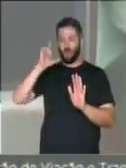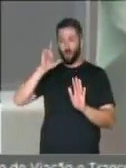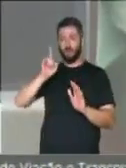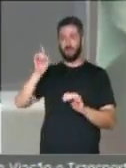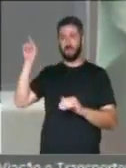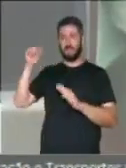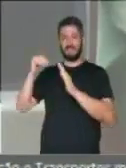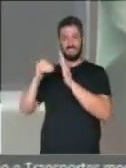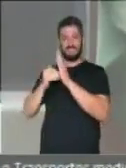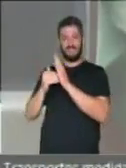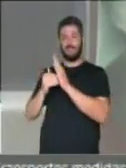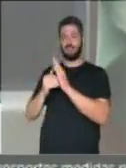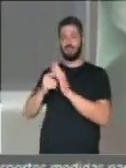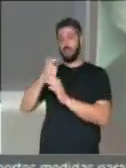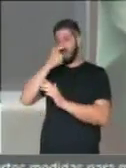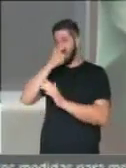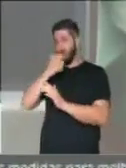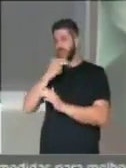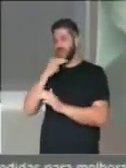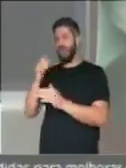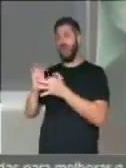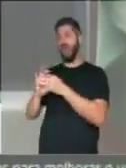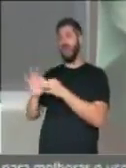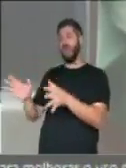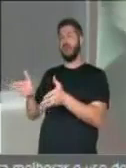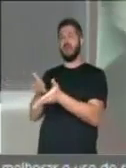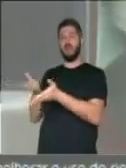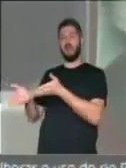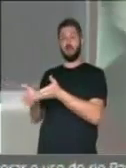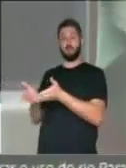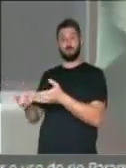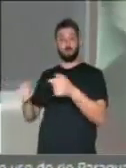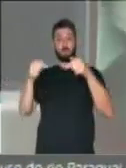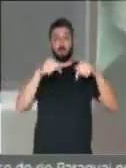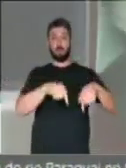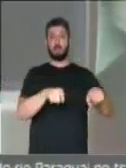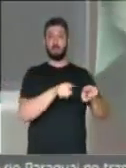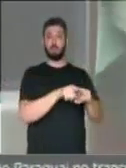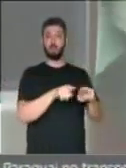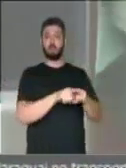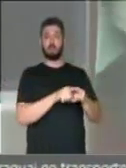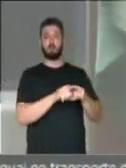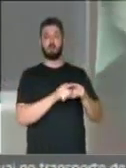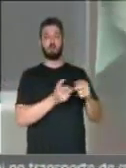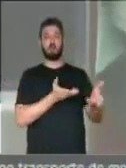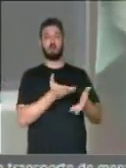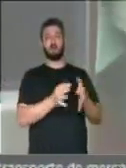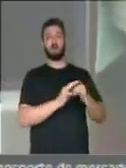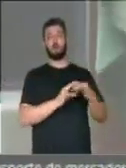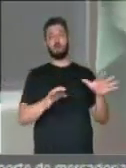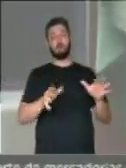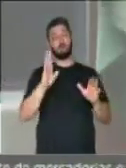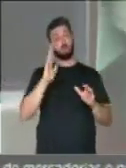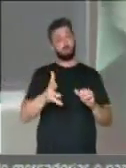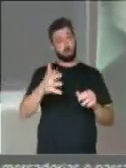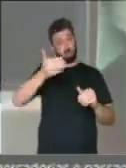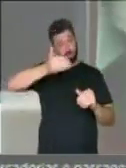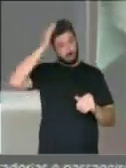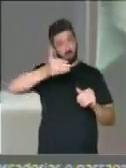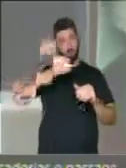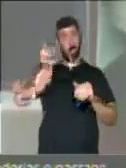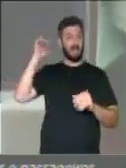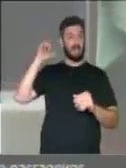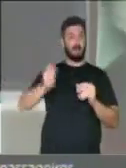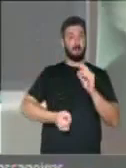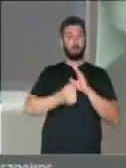Senado, livrando o Aécio Neves, fez aqui também livrando o Michel Temer da primeira